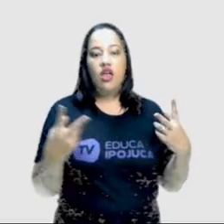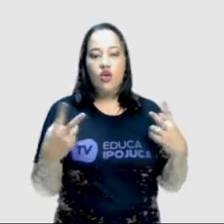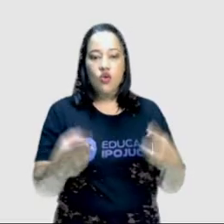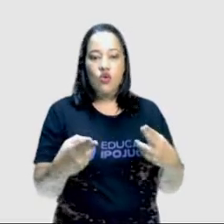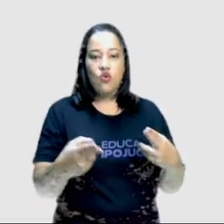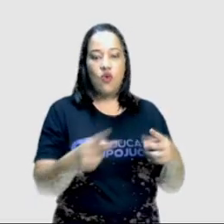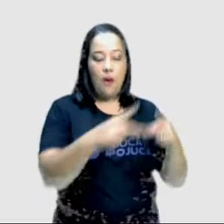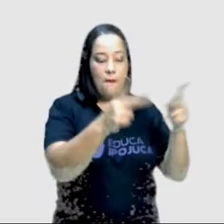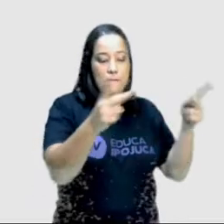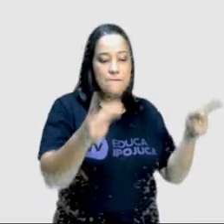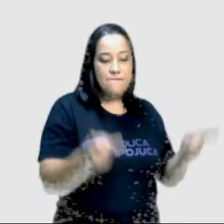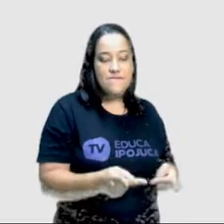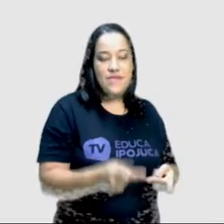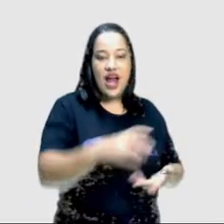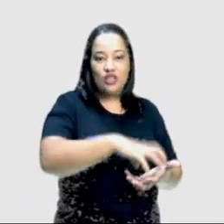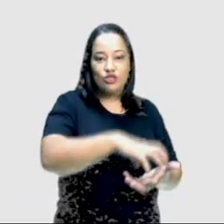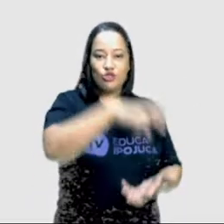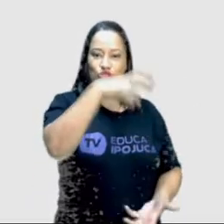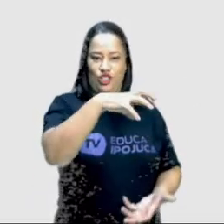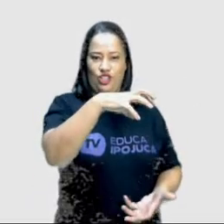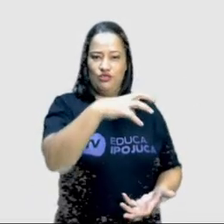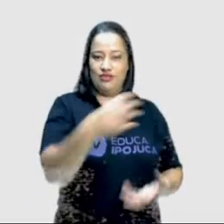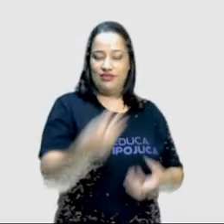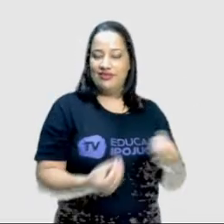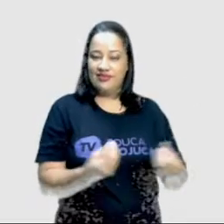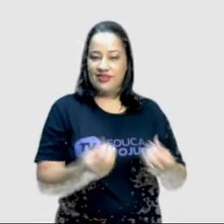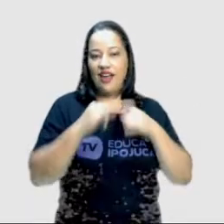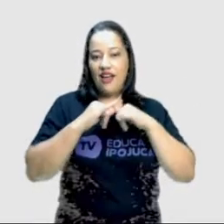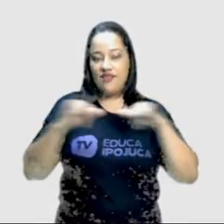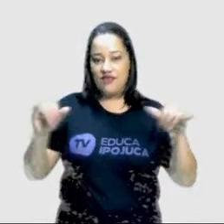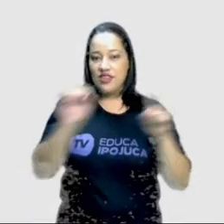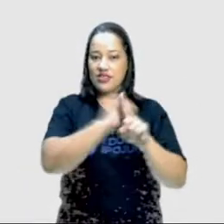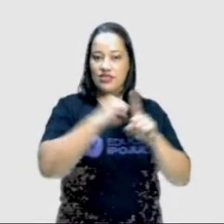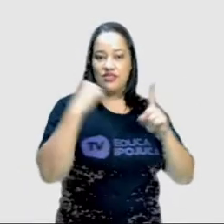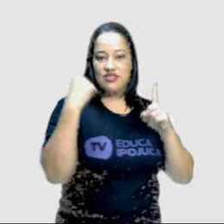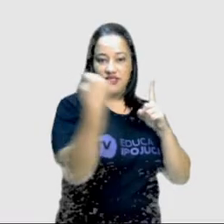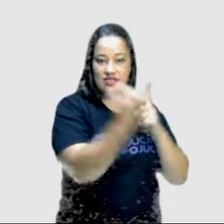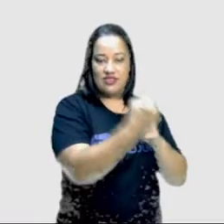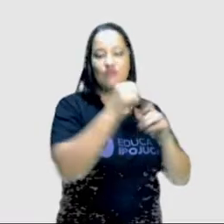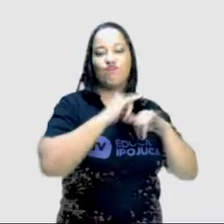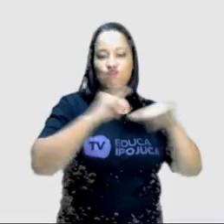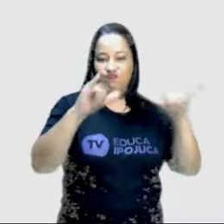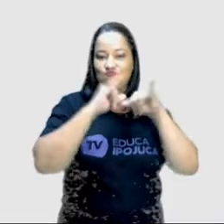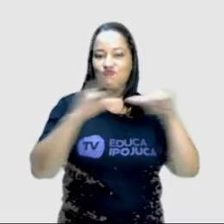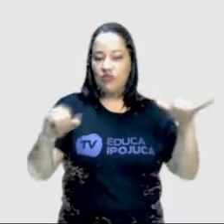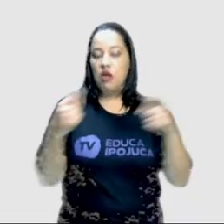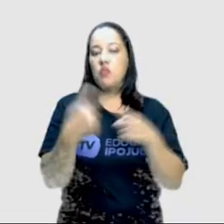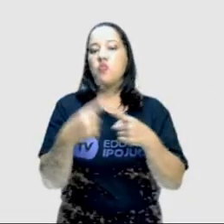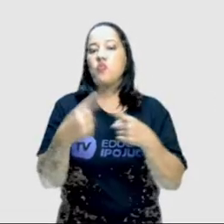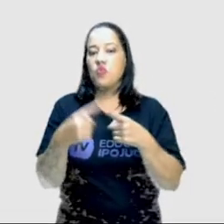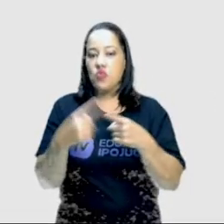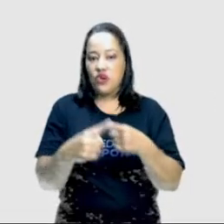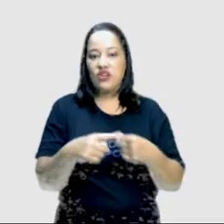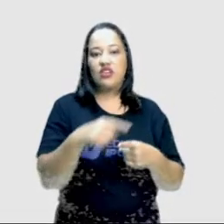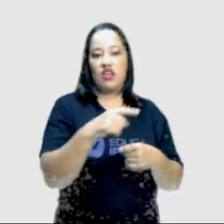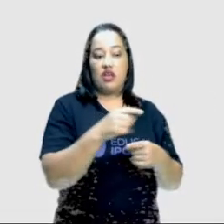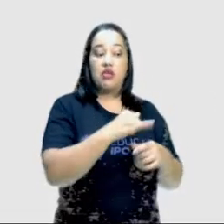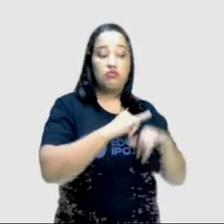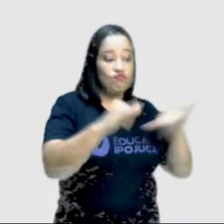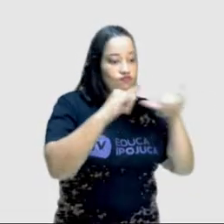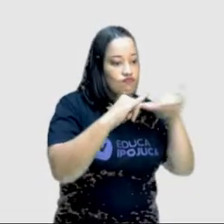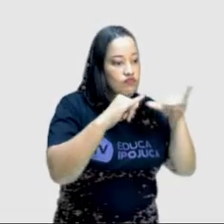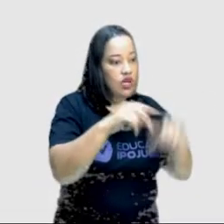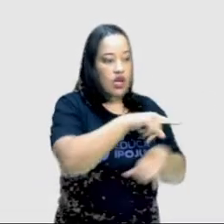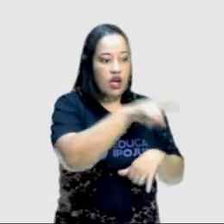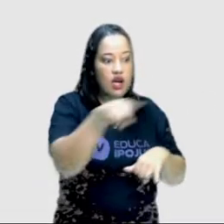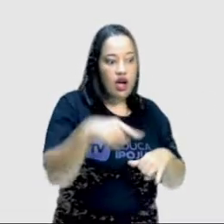Campanha de ação social. Por quê? Porque ela vai mobilizar as pessoas para algo de contribuição para outras